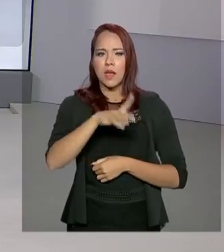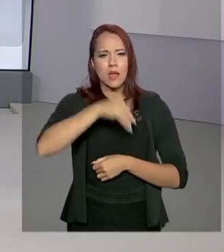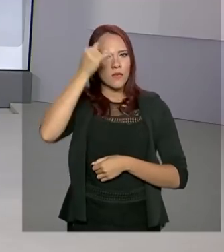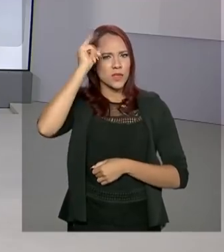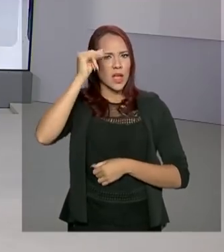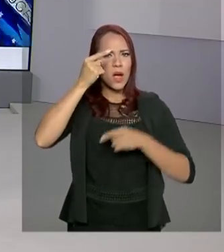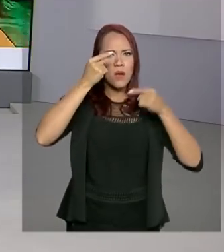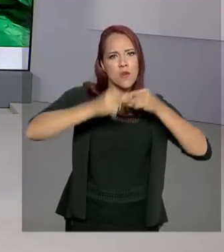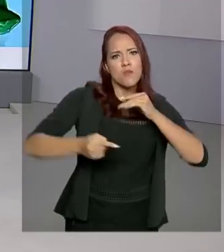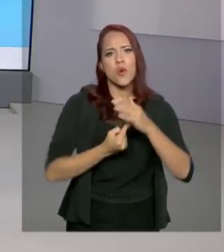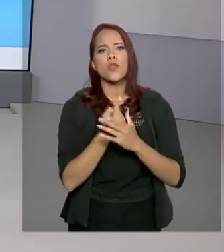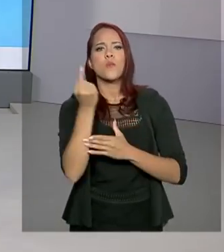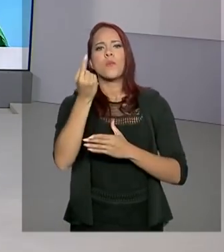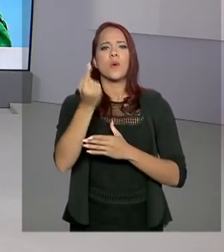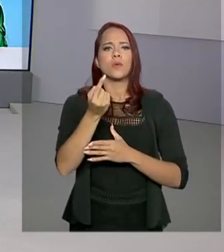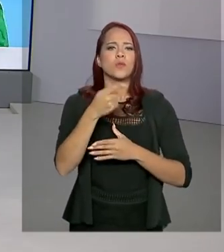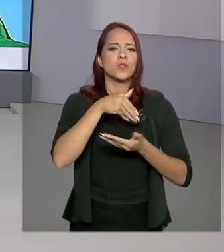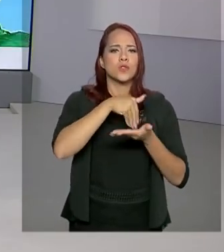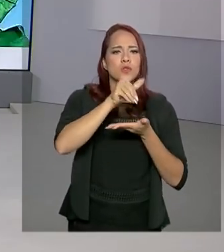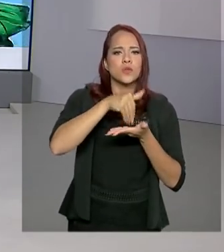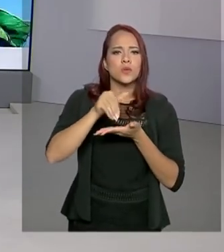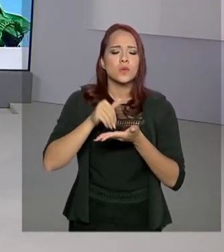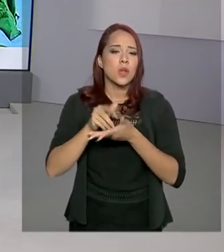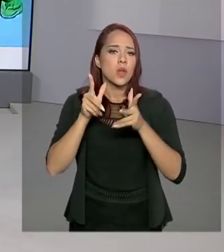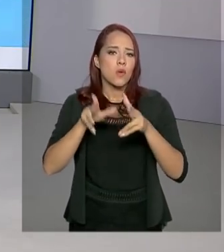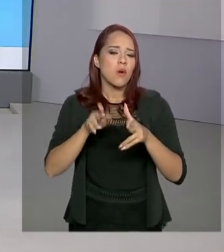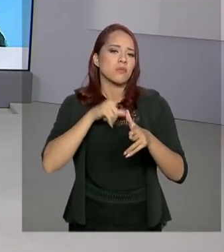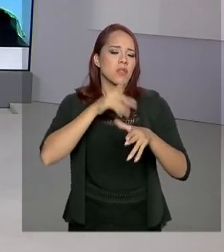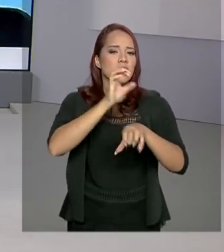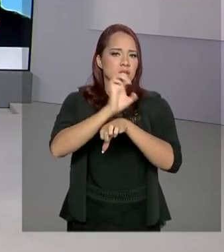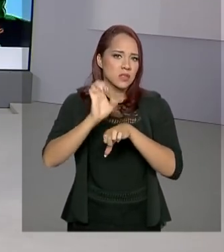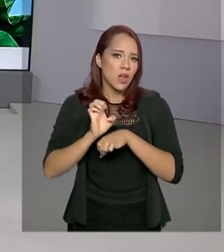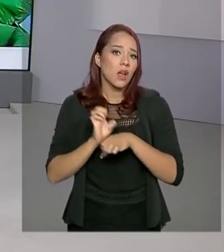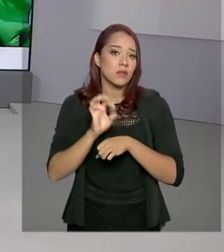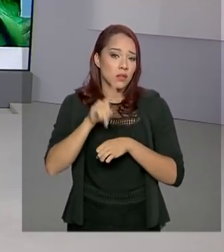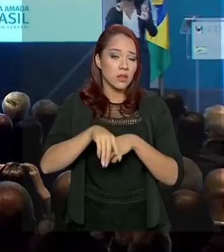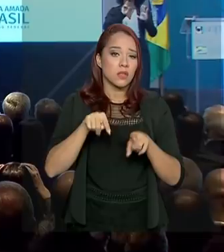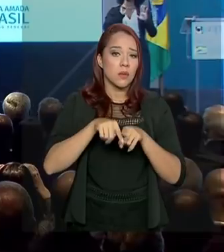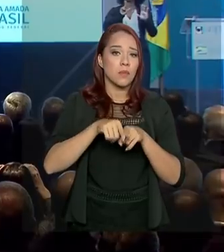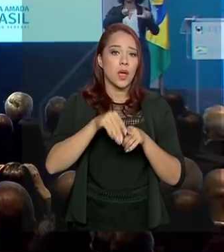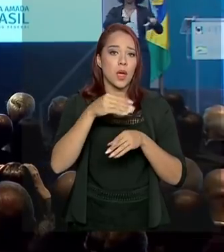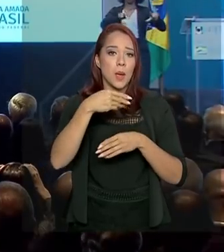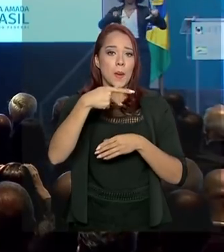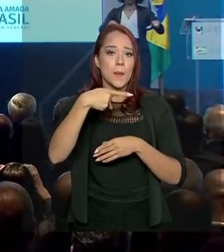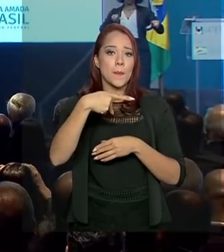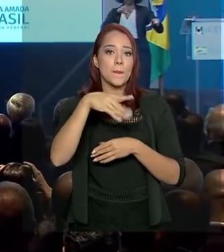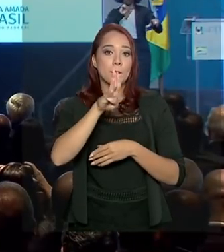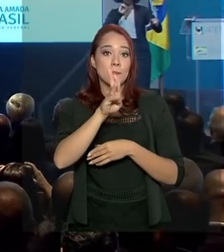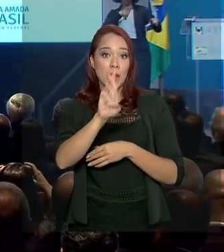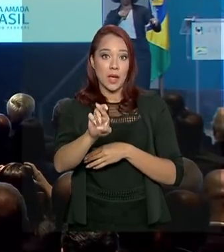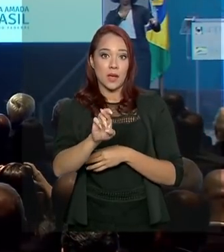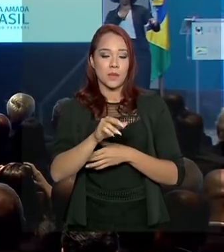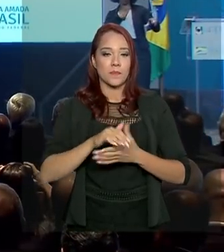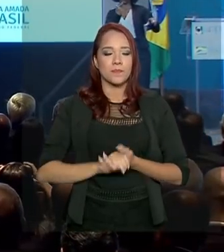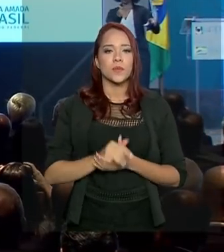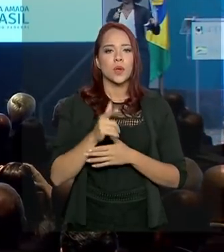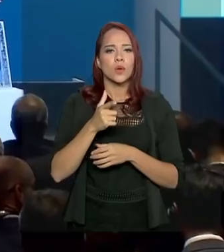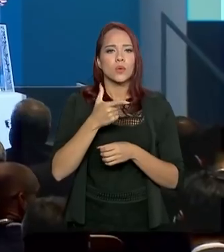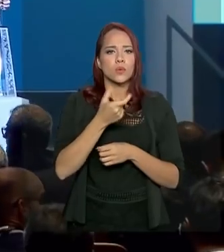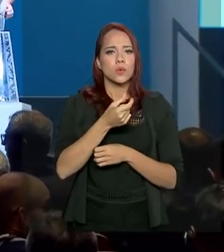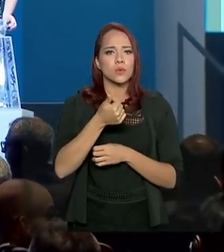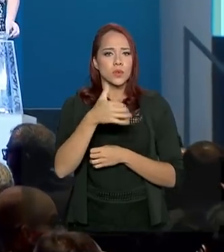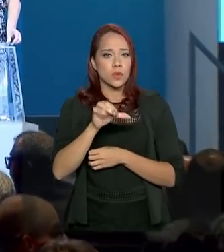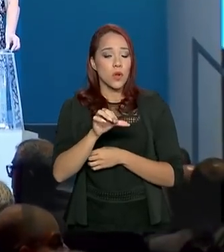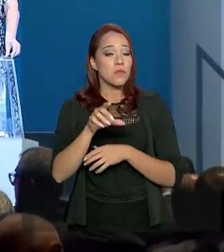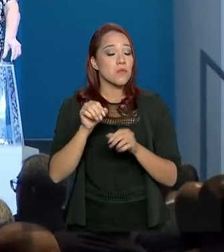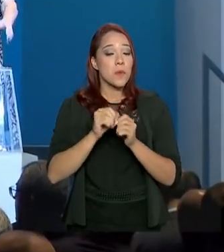dominam o setor, como as distribuidoras que atuam nos estados e a Petrobras. 2019 foi marcado pelo maior leilão